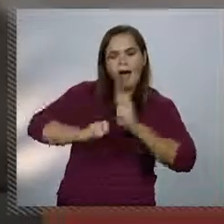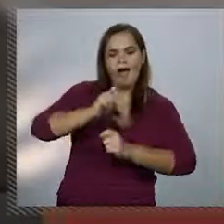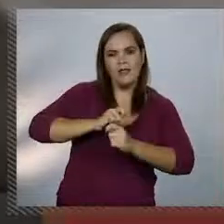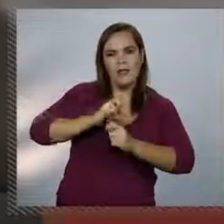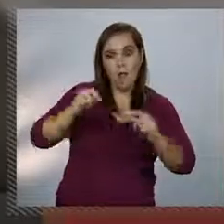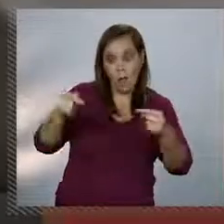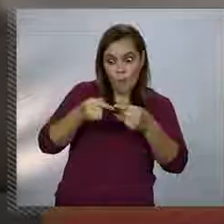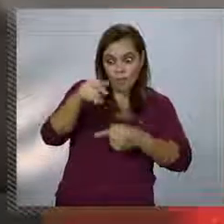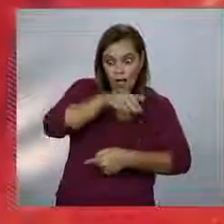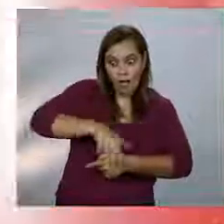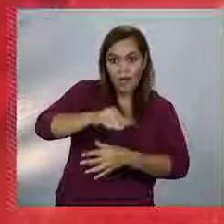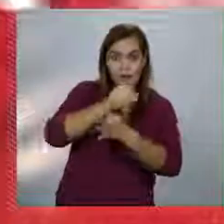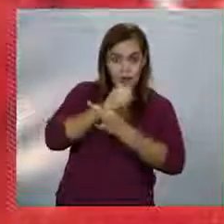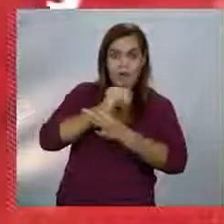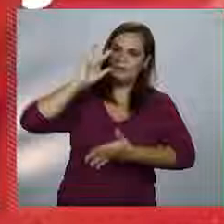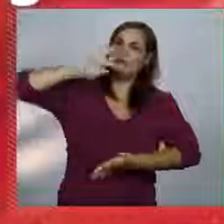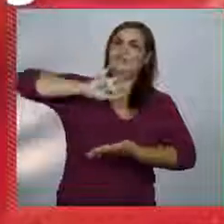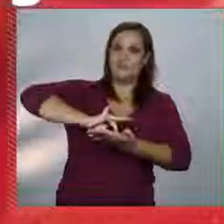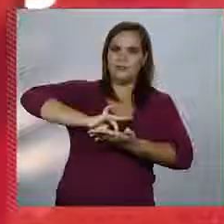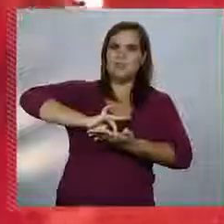efetiva na parte da segurança pública.